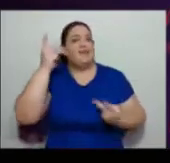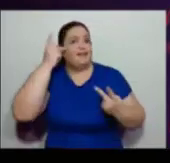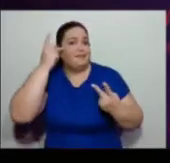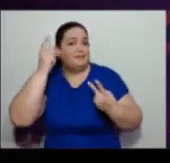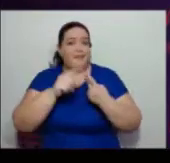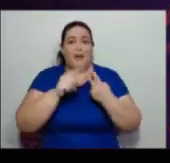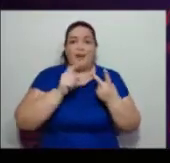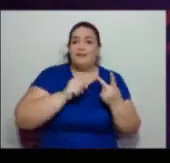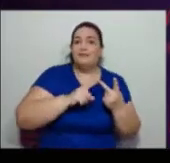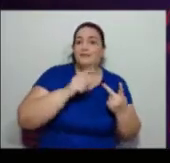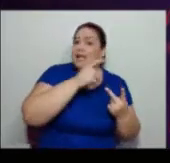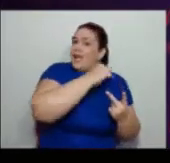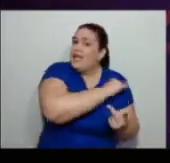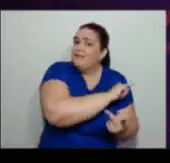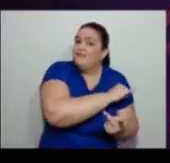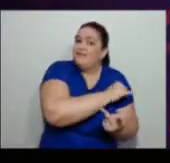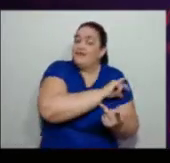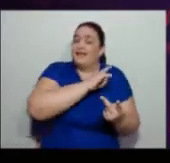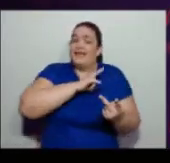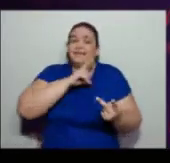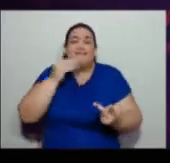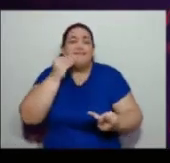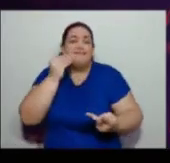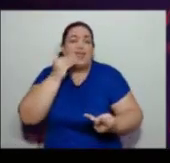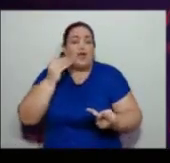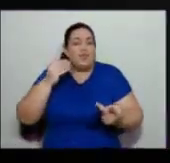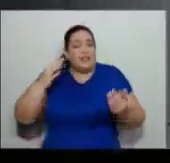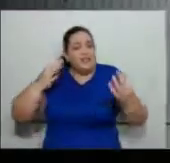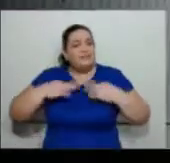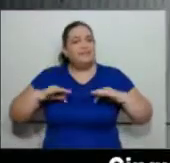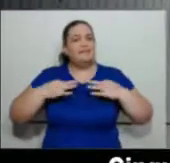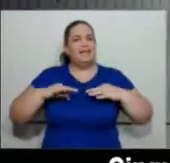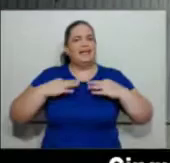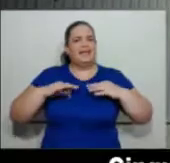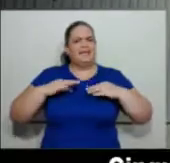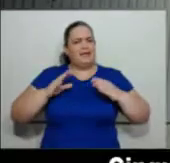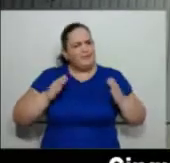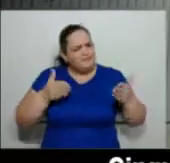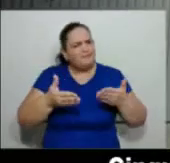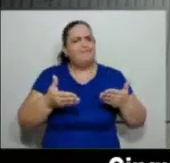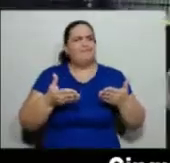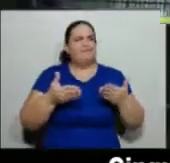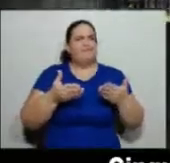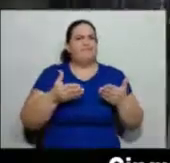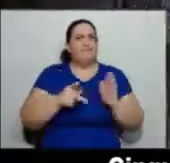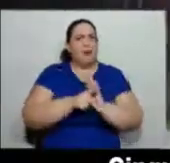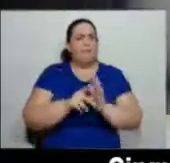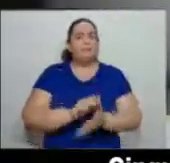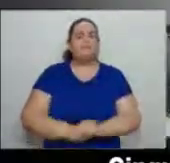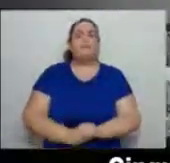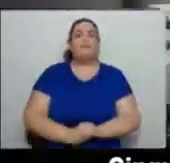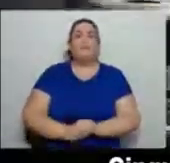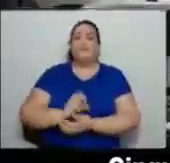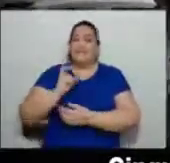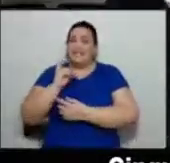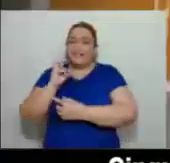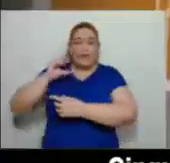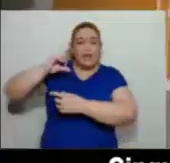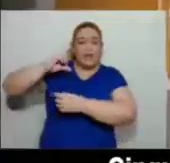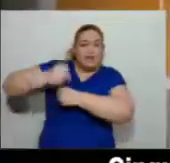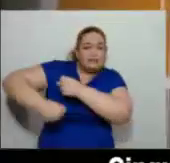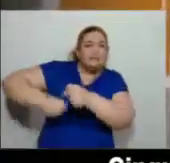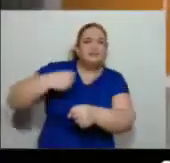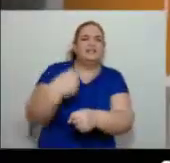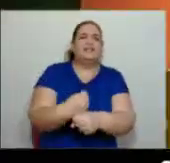e Rio de Janeiro em busca de diagnósticos e tratamentos. 59 anos depois, 24 unidades de